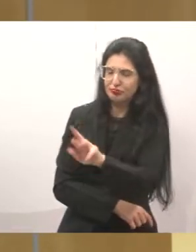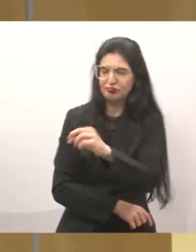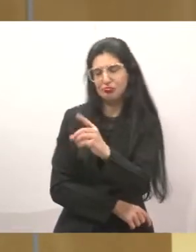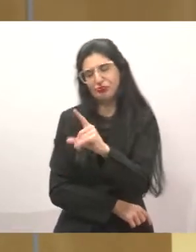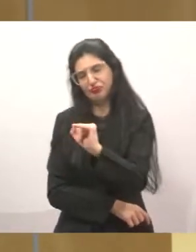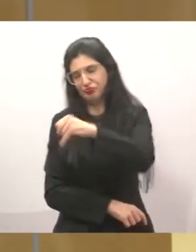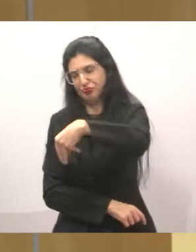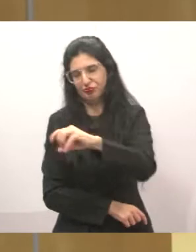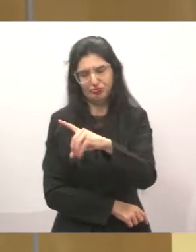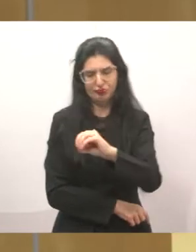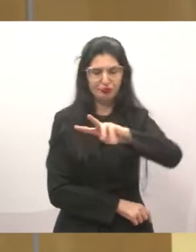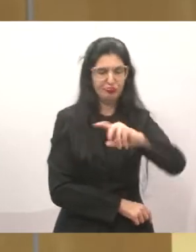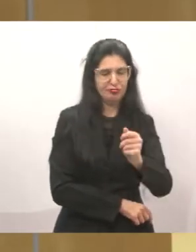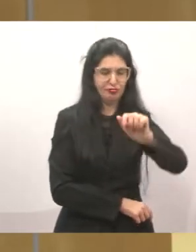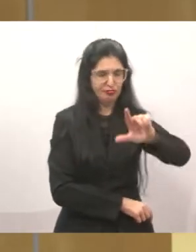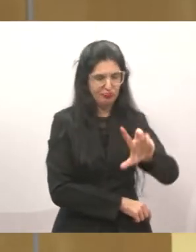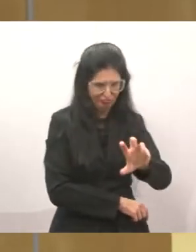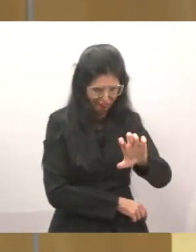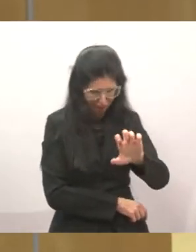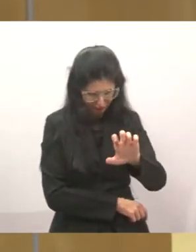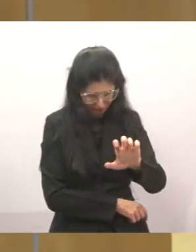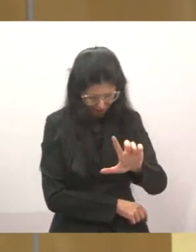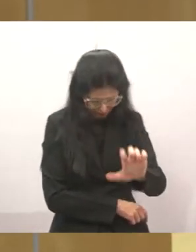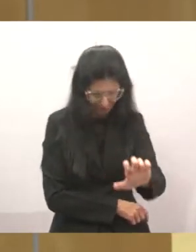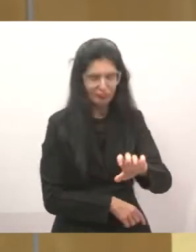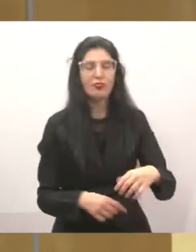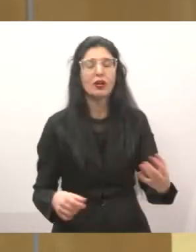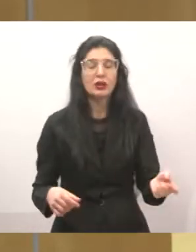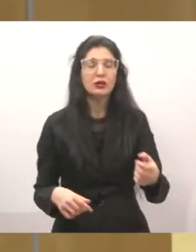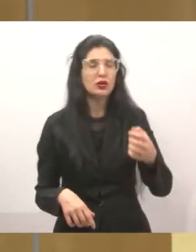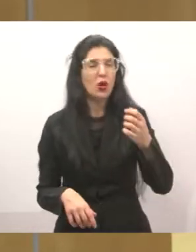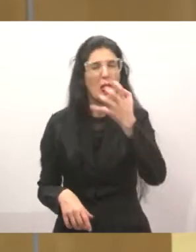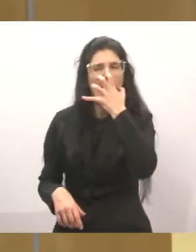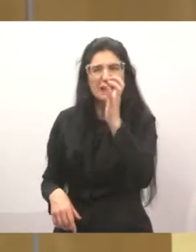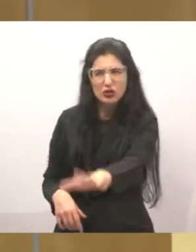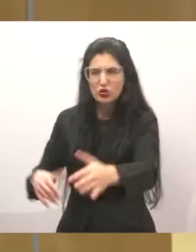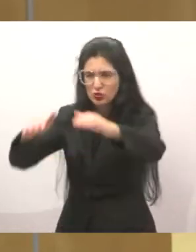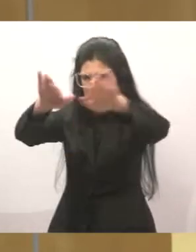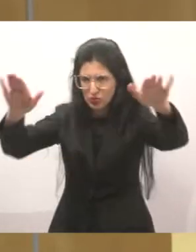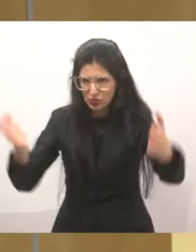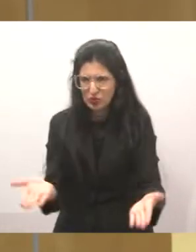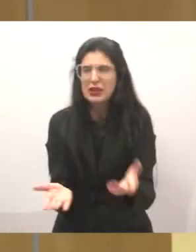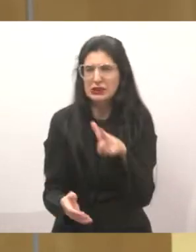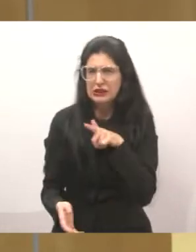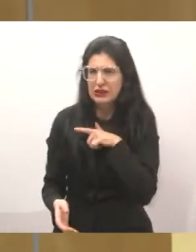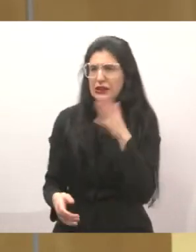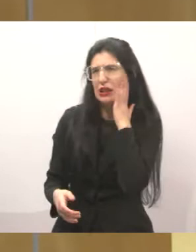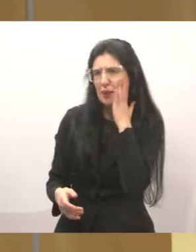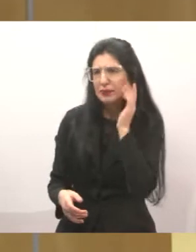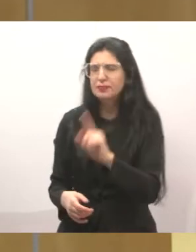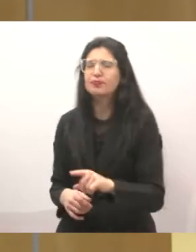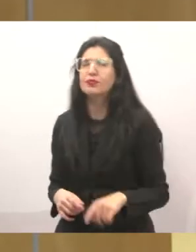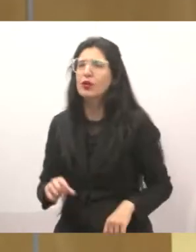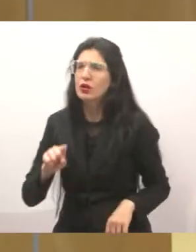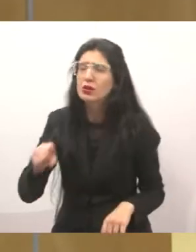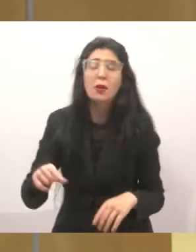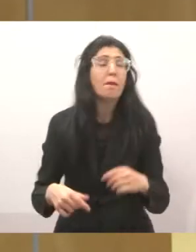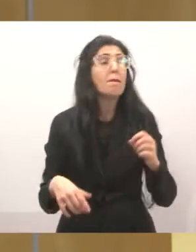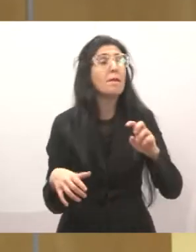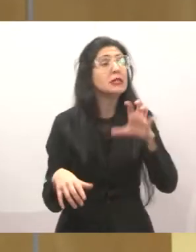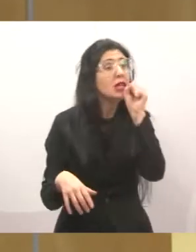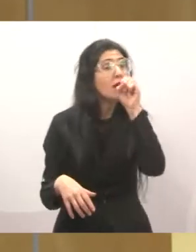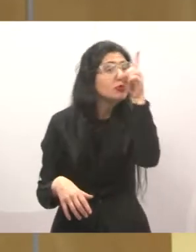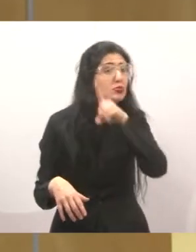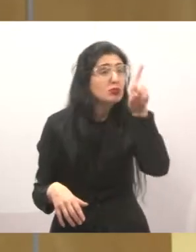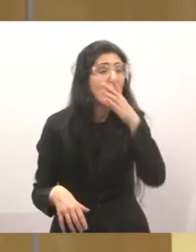a gente está quase toda semana, porque ali tem um leve, né? E quando chega aos finais de semana, né? A gente pediu encarecidamente os moradores ali